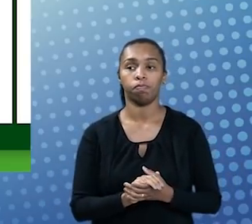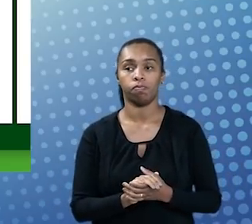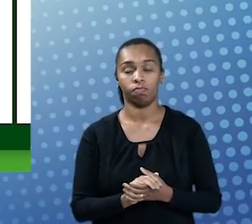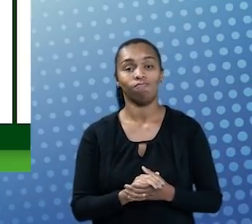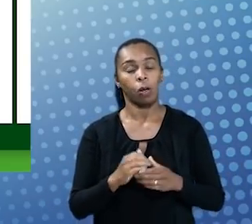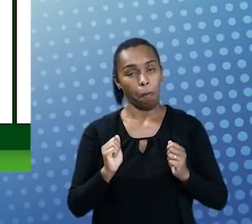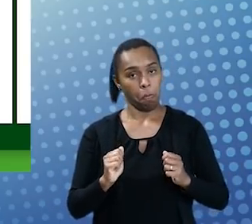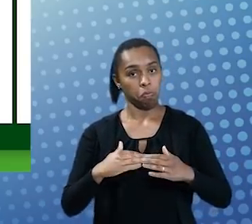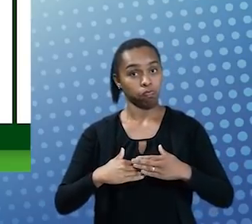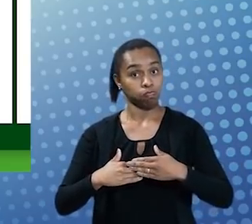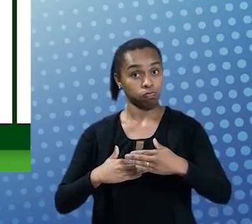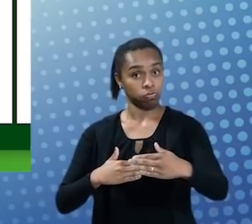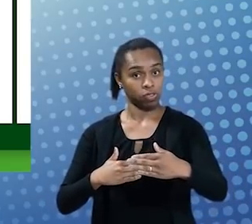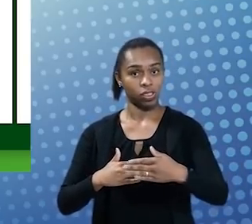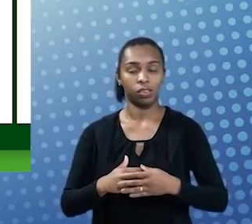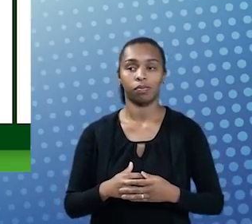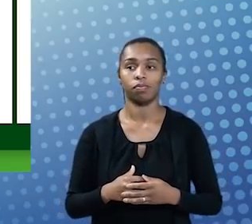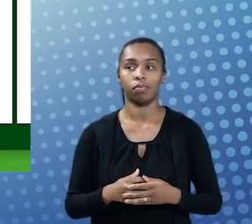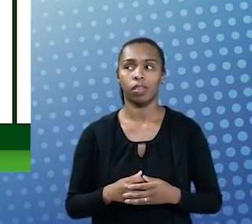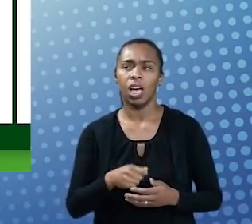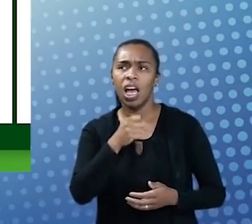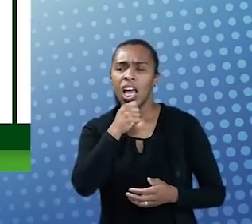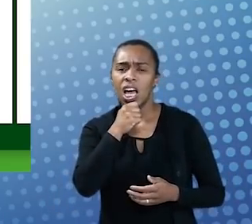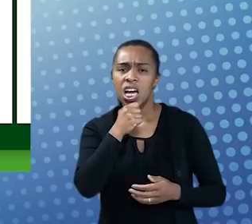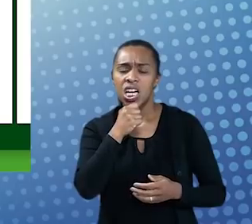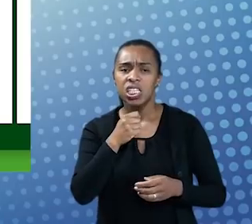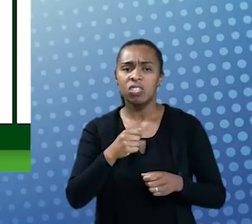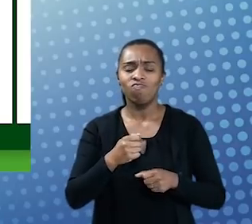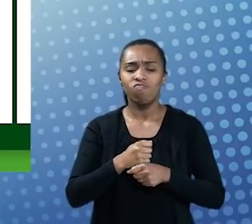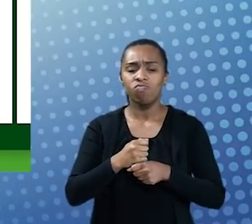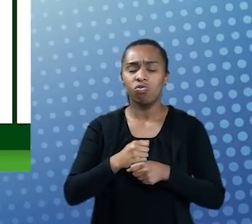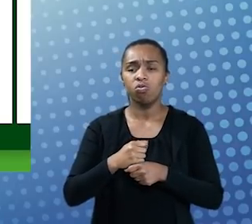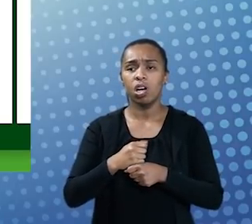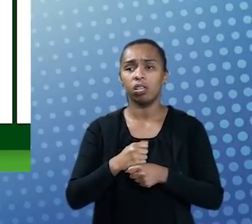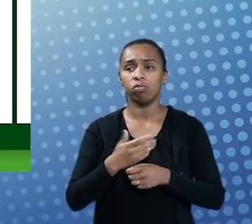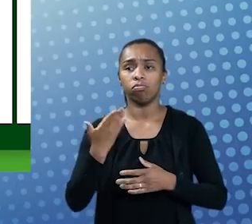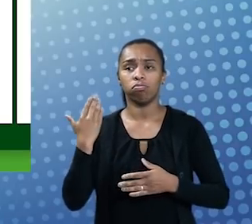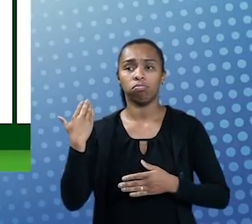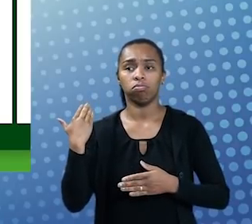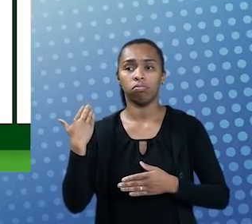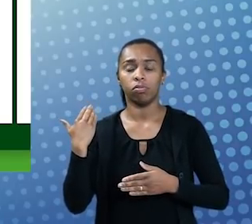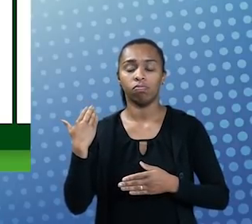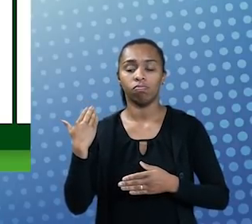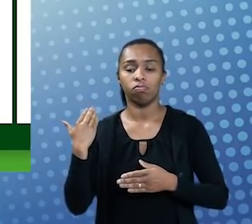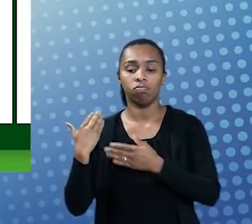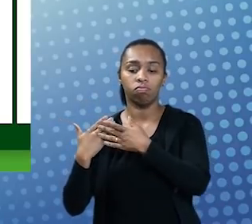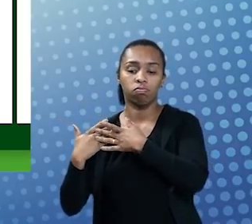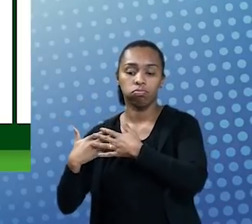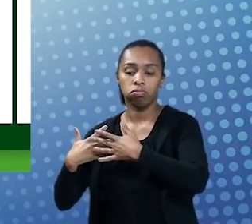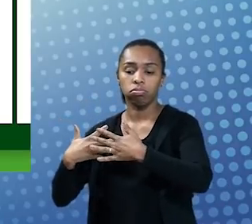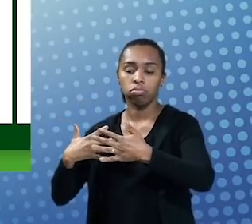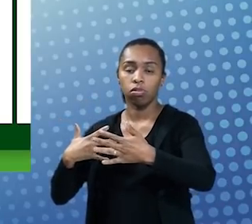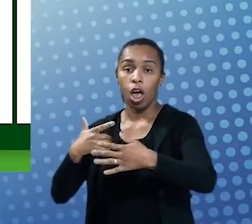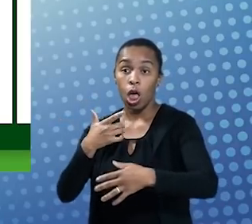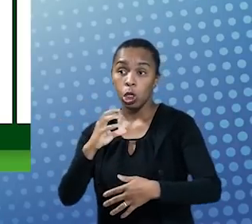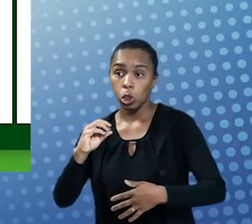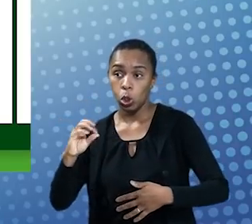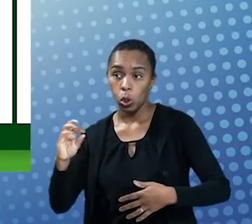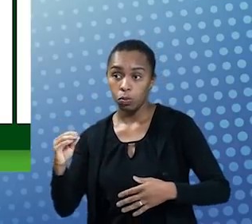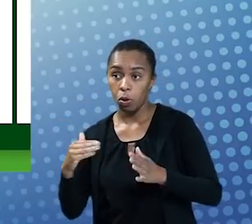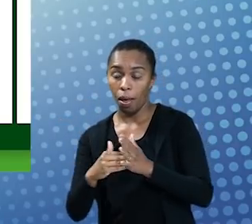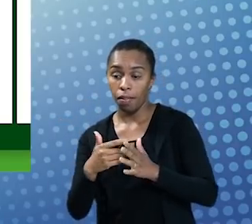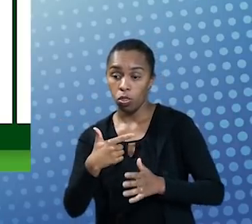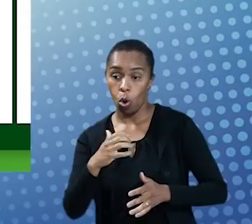Podemos avançar? E ainda na época do ano, entre o período de 2000 a 2018,